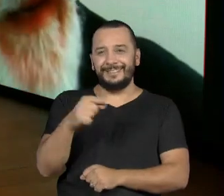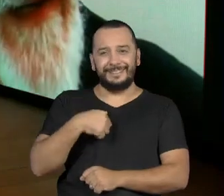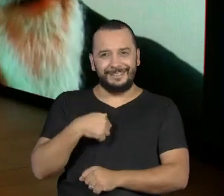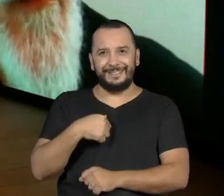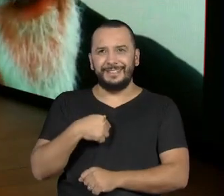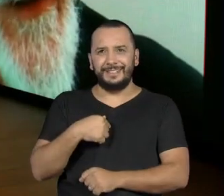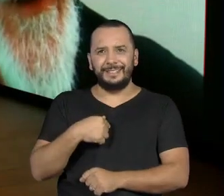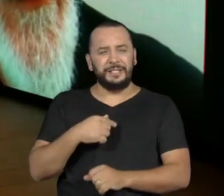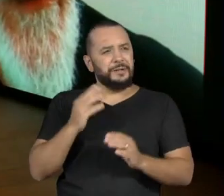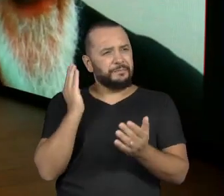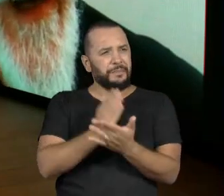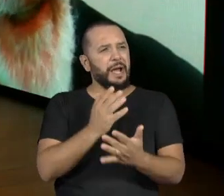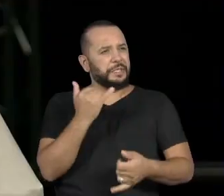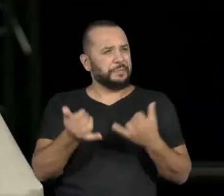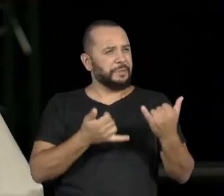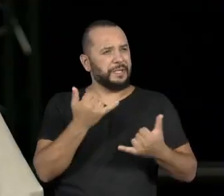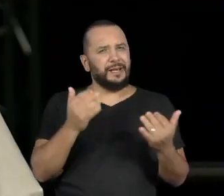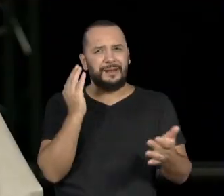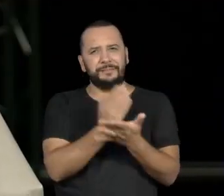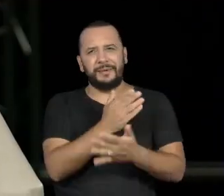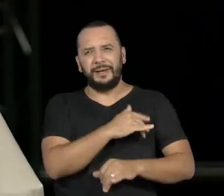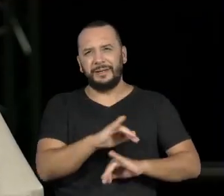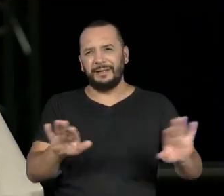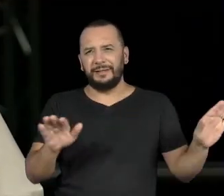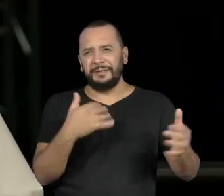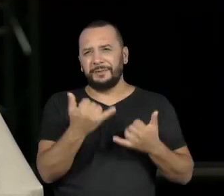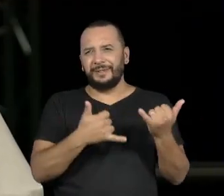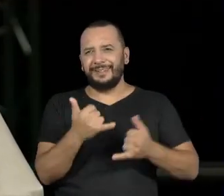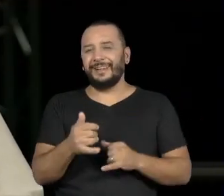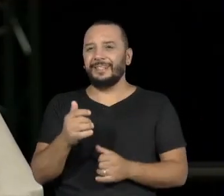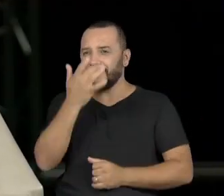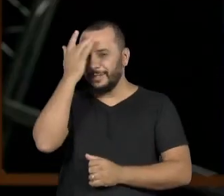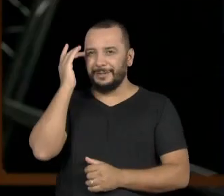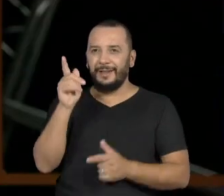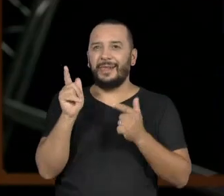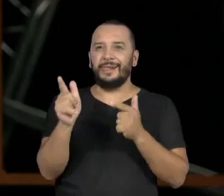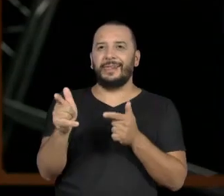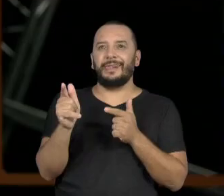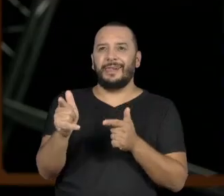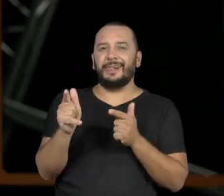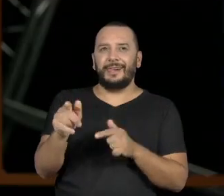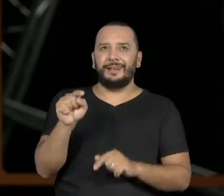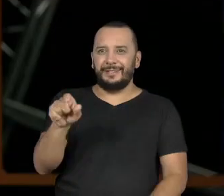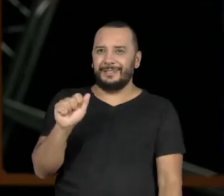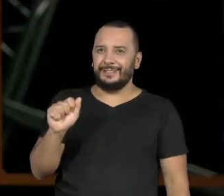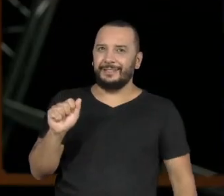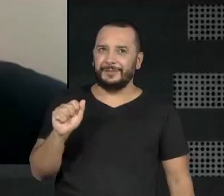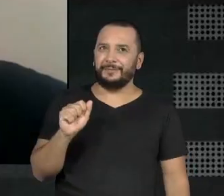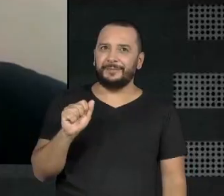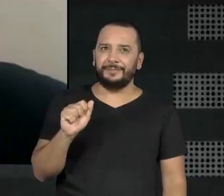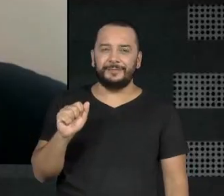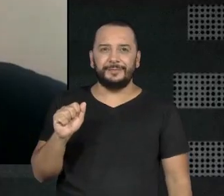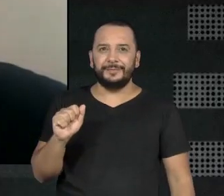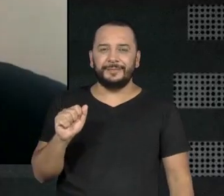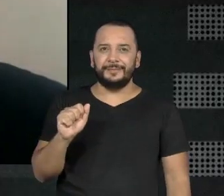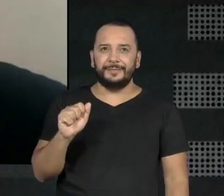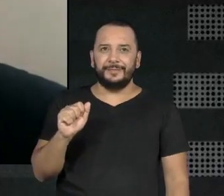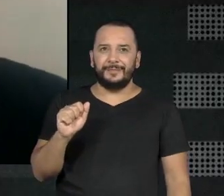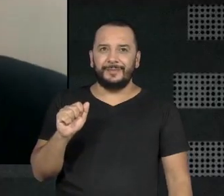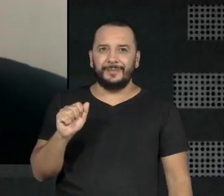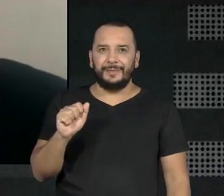Não brinca com isso. A gente ia pra tabela, né? É a tabela, de me enxergar. Por mal comportamento. Sempre dava na tabela.